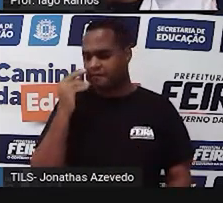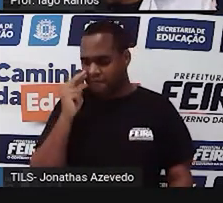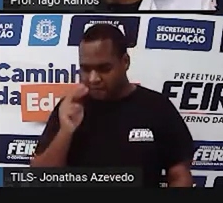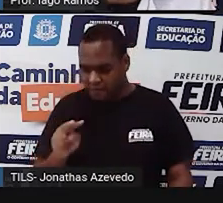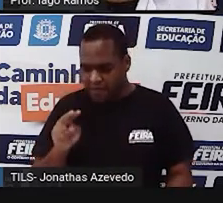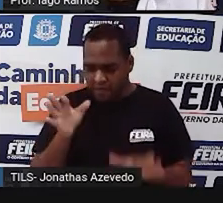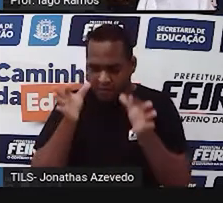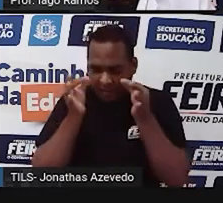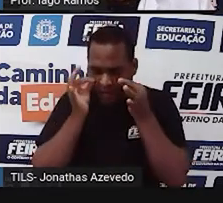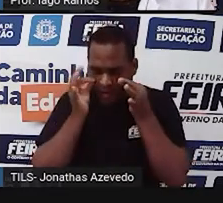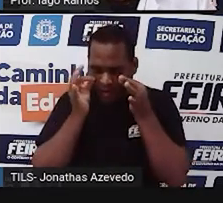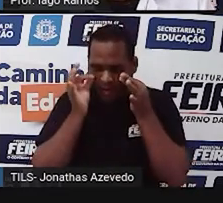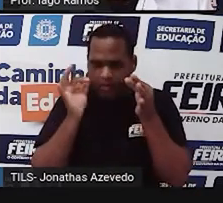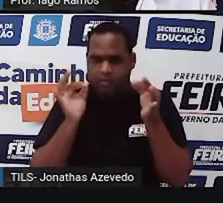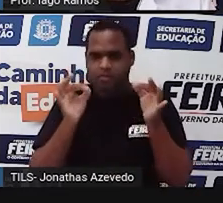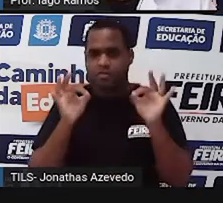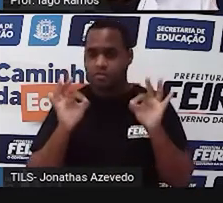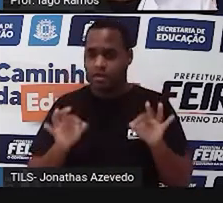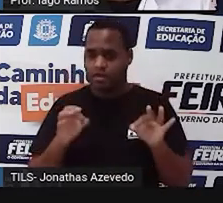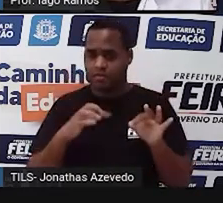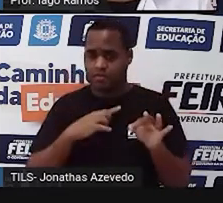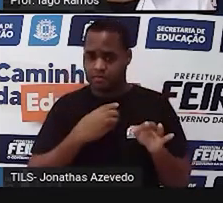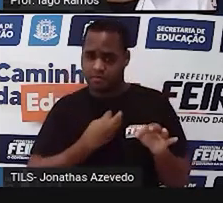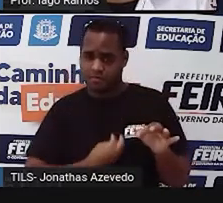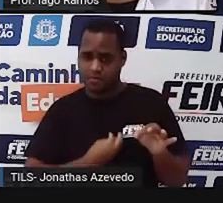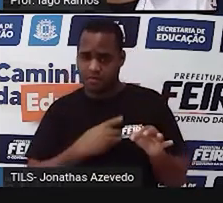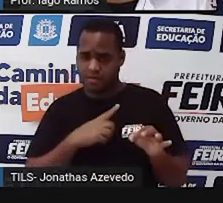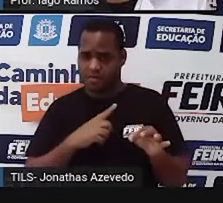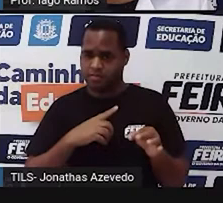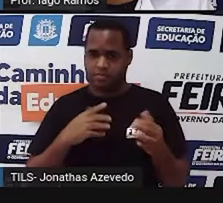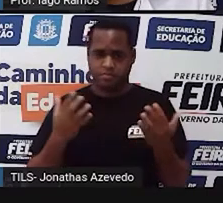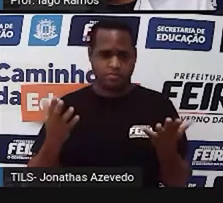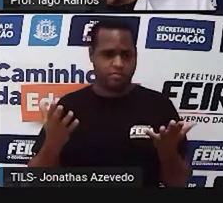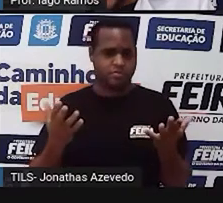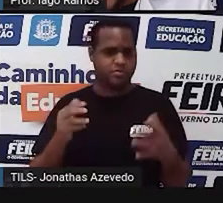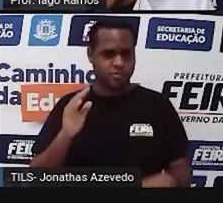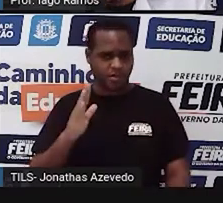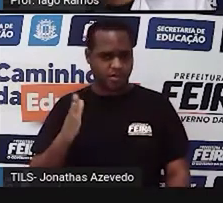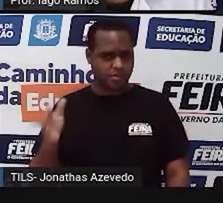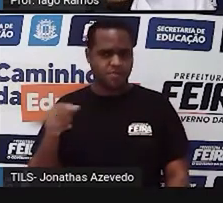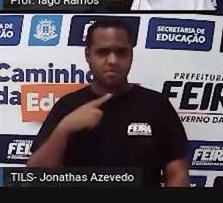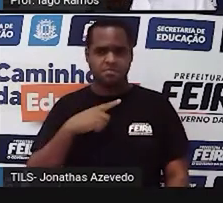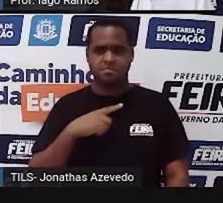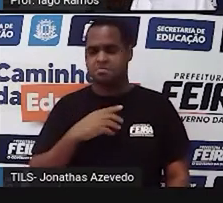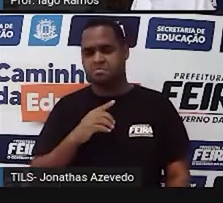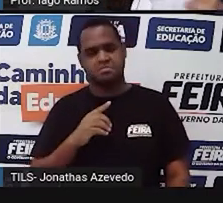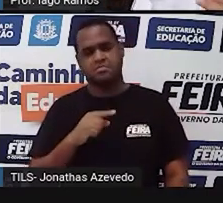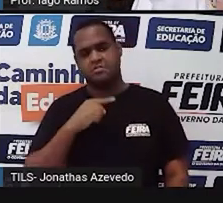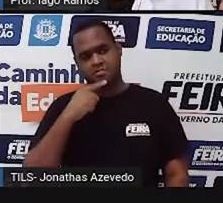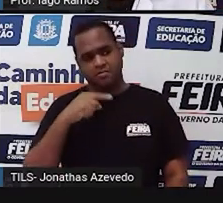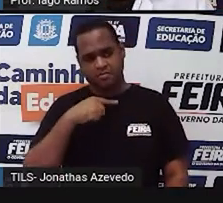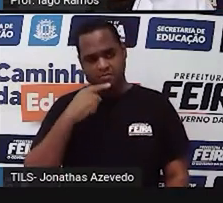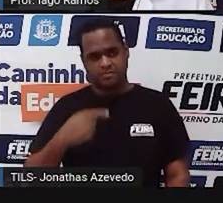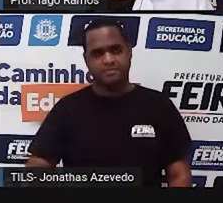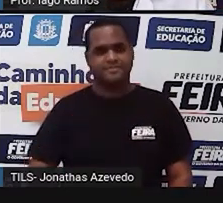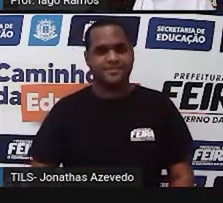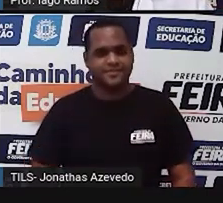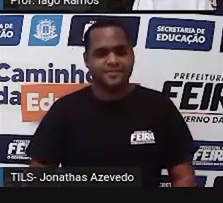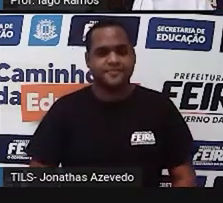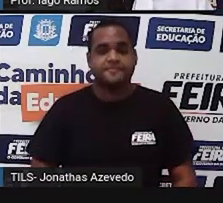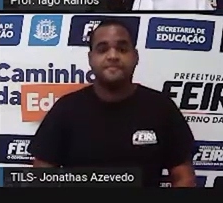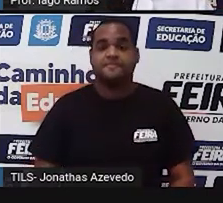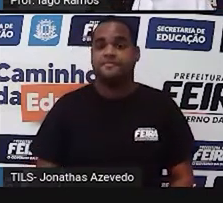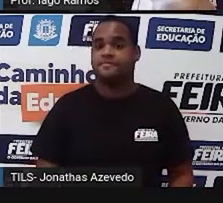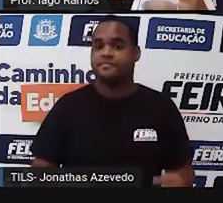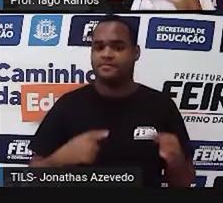uma, assim, ao vivo e a cores, não sei você, né? Mas, é, essa